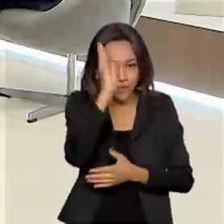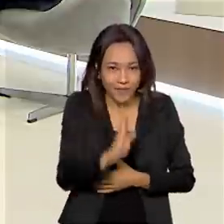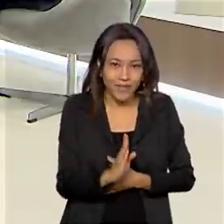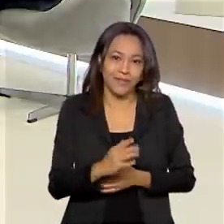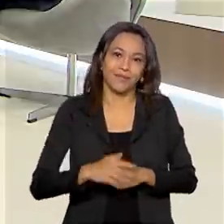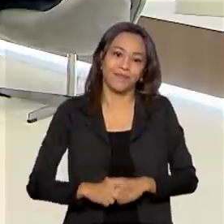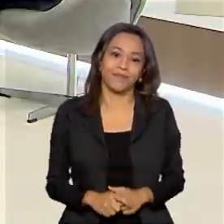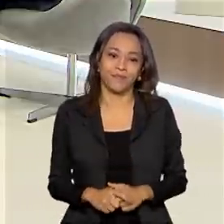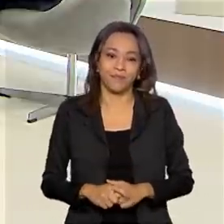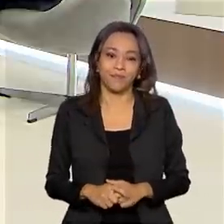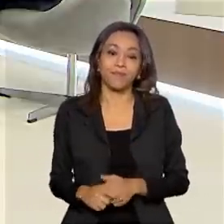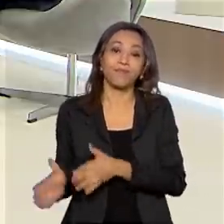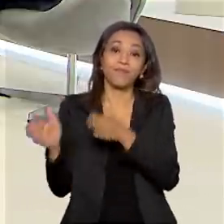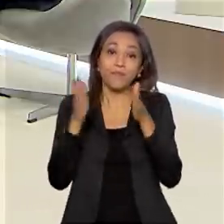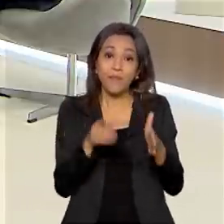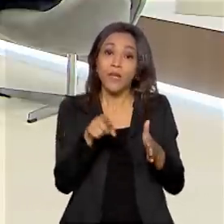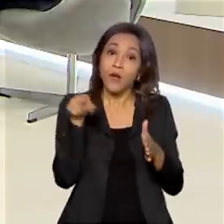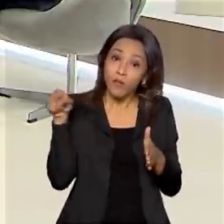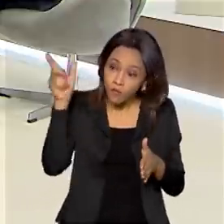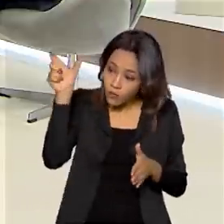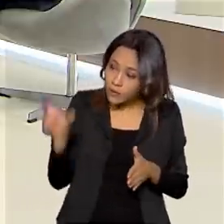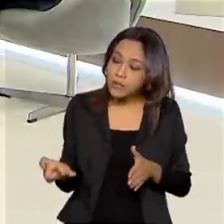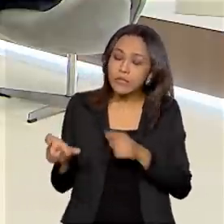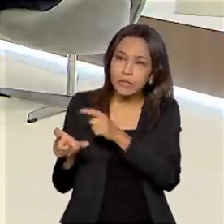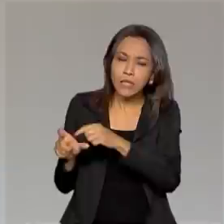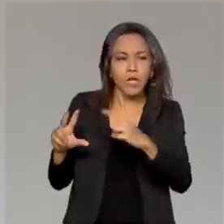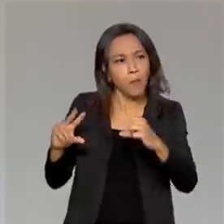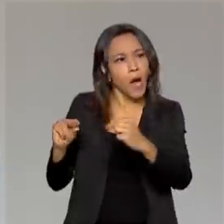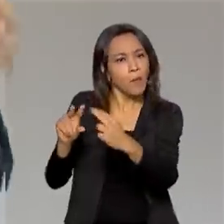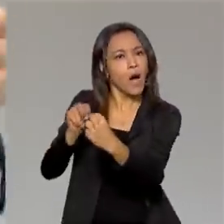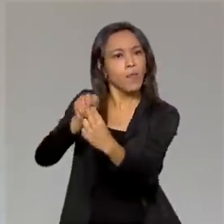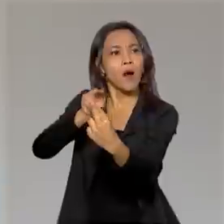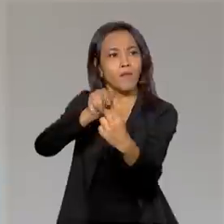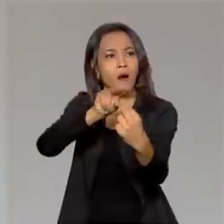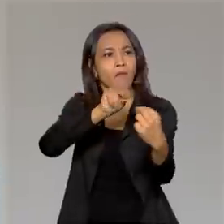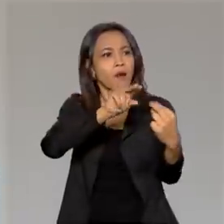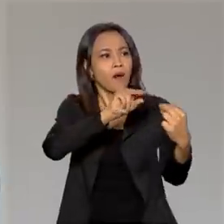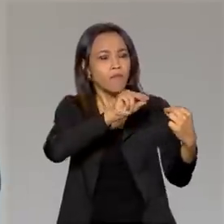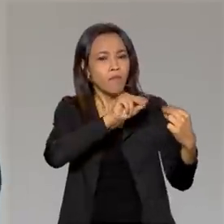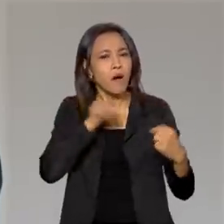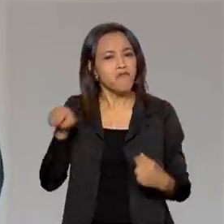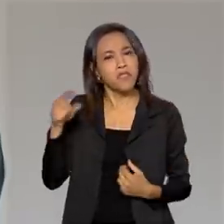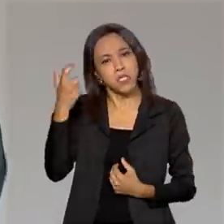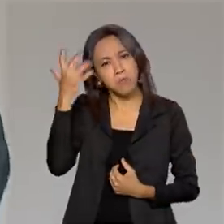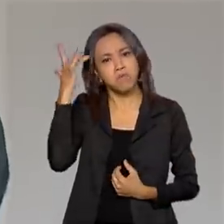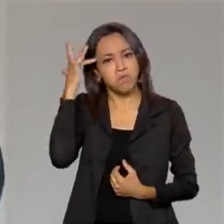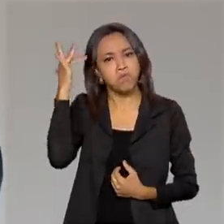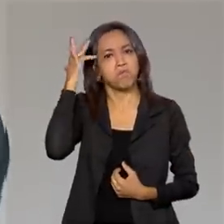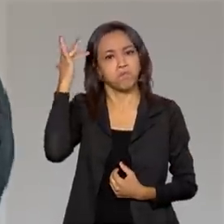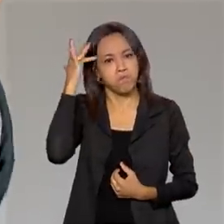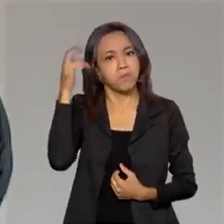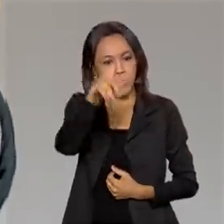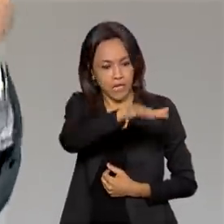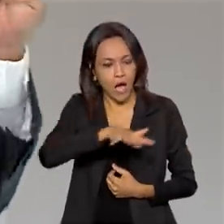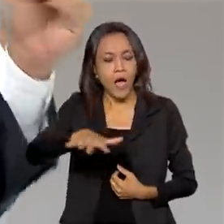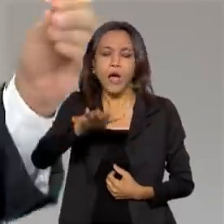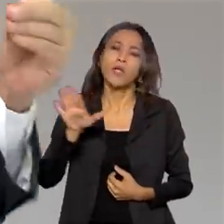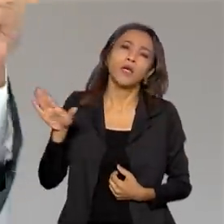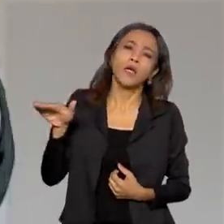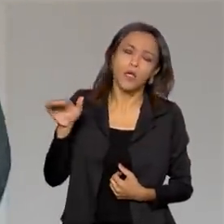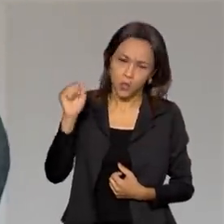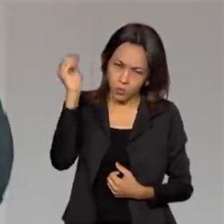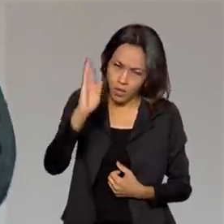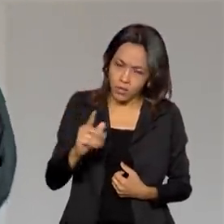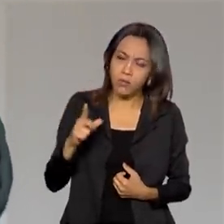Pela interlocução que o senhor tem e pela expertise que o senhor tem na área, existem no Brasil pessoas